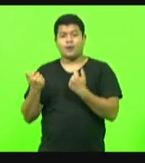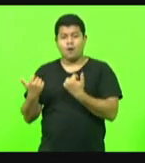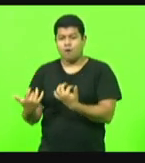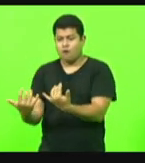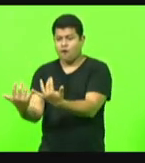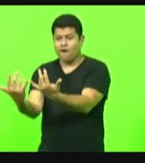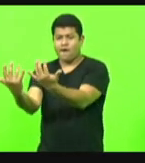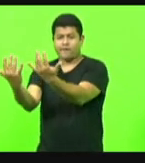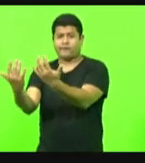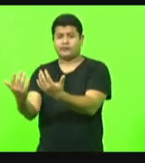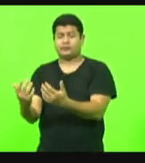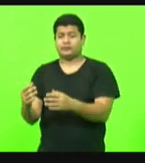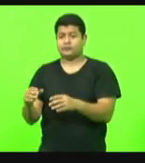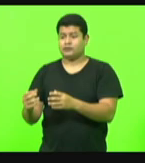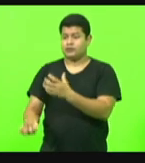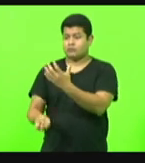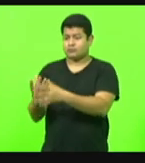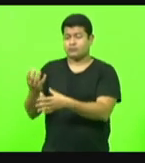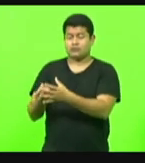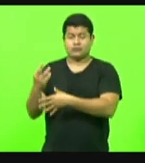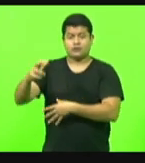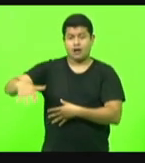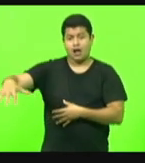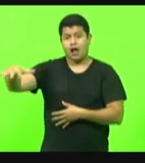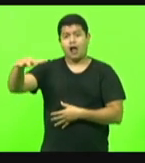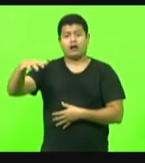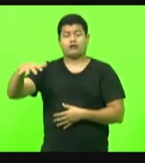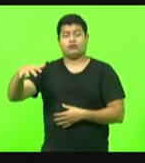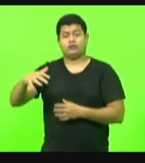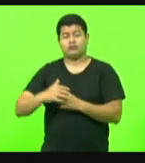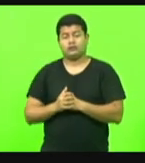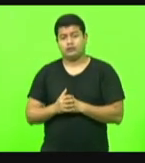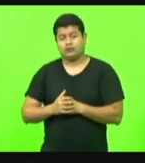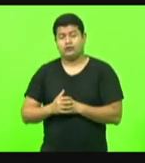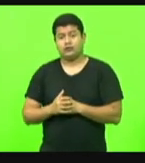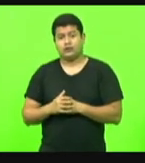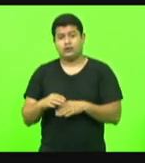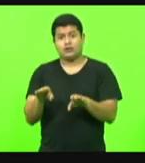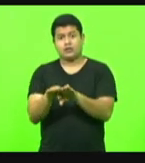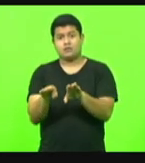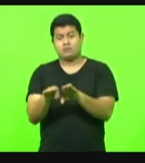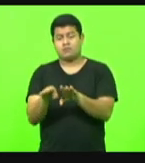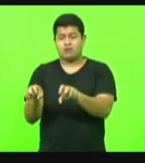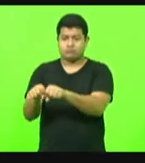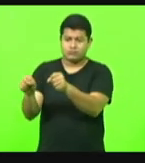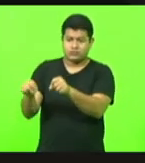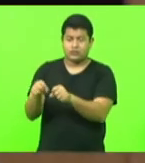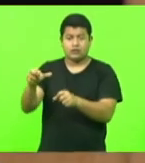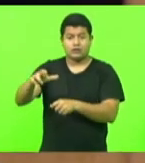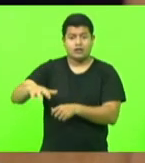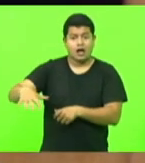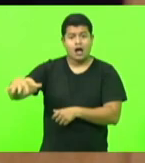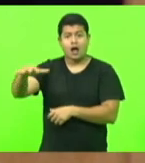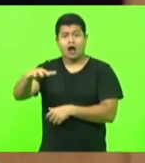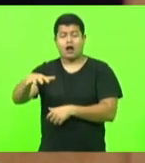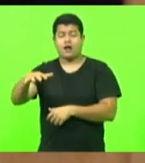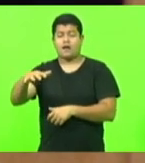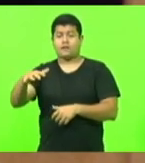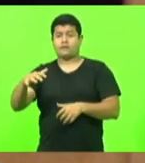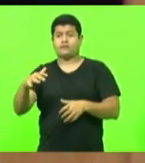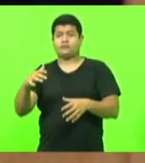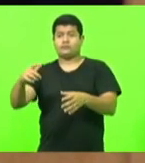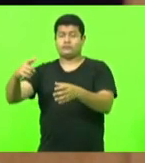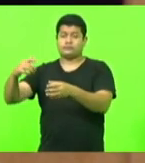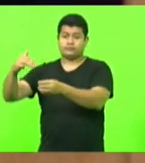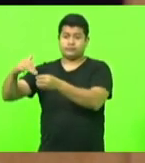da região e também prejuízo nas áreas municipais que precisam